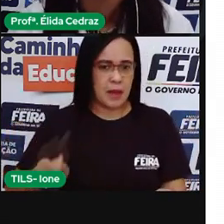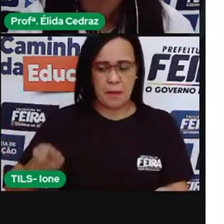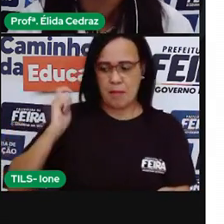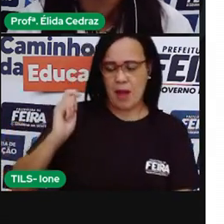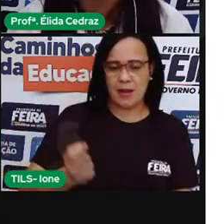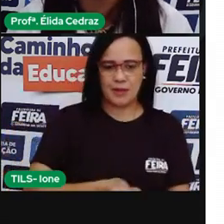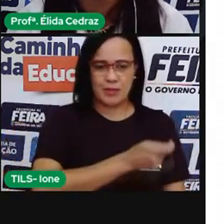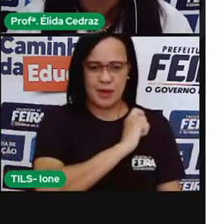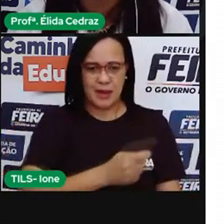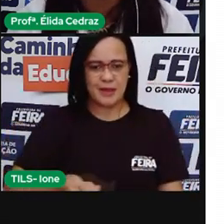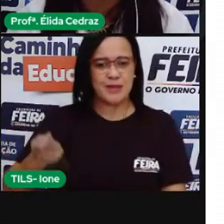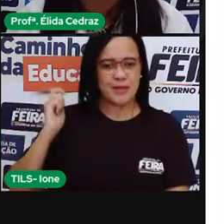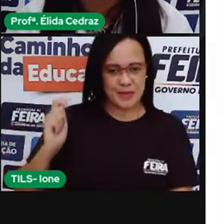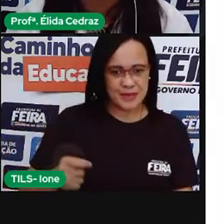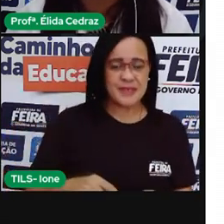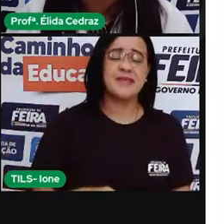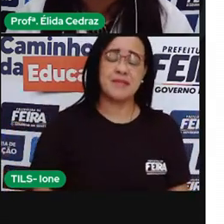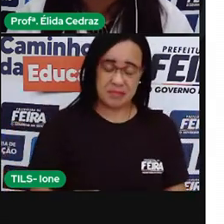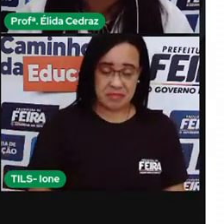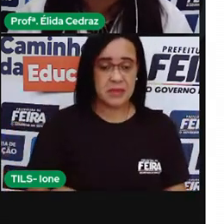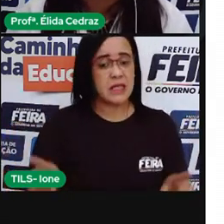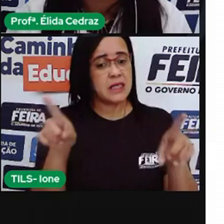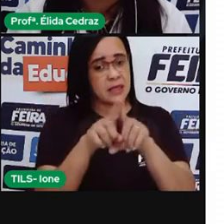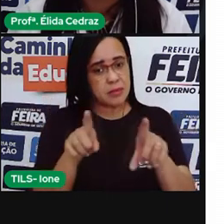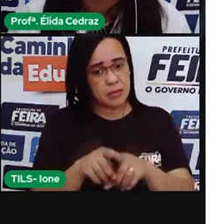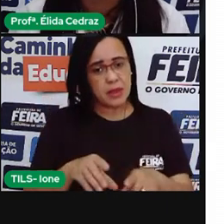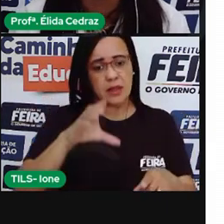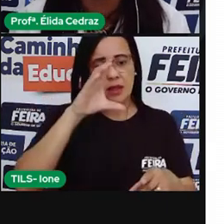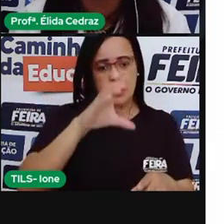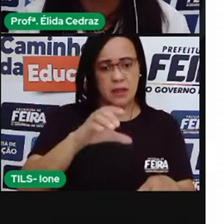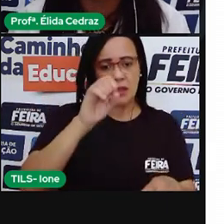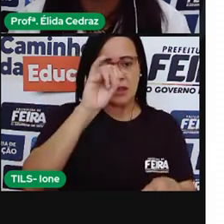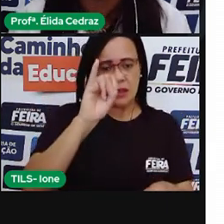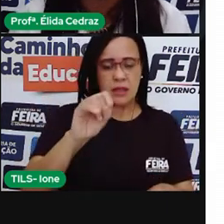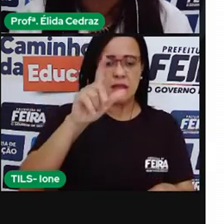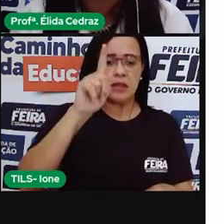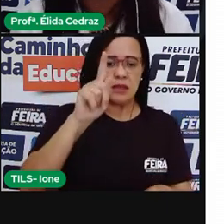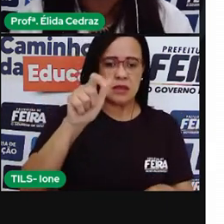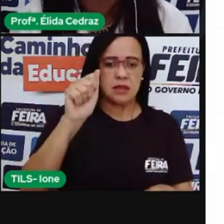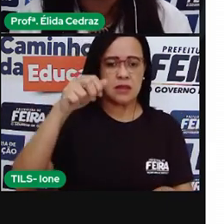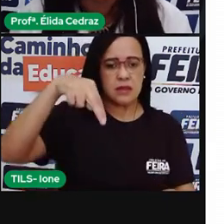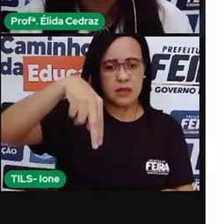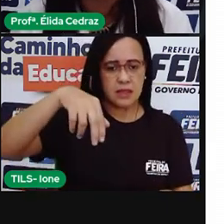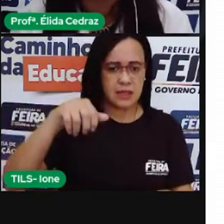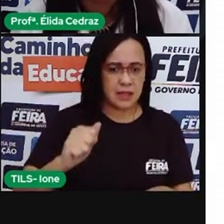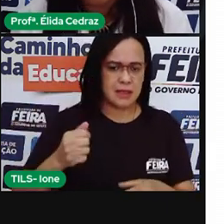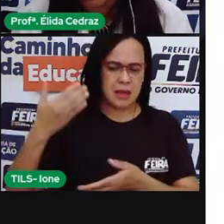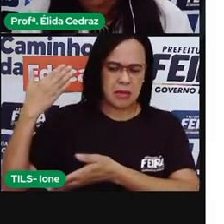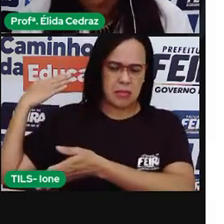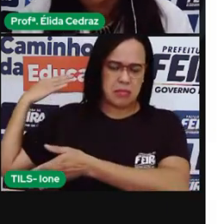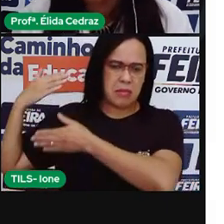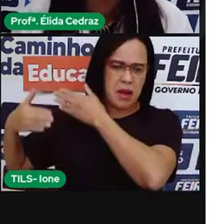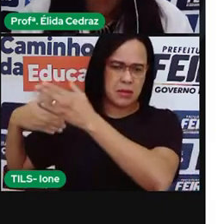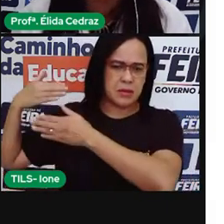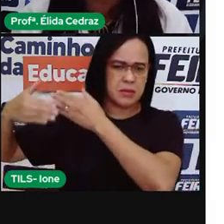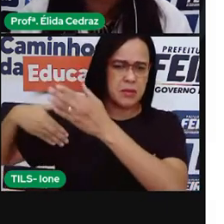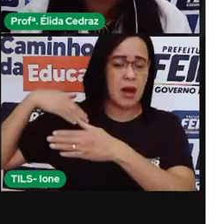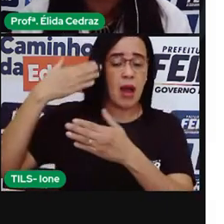Essas duas comunidades são desde o período em que o Brasil era a colônia de Portugal.